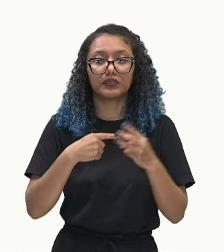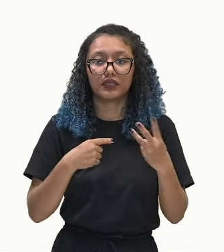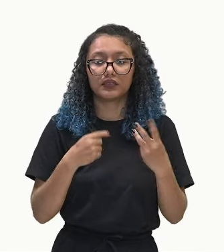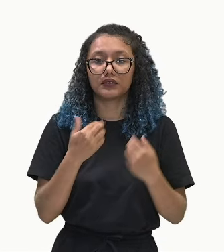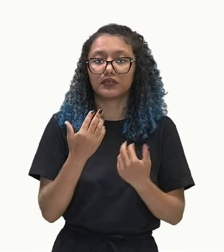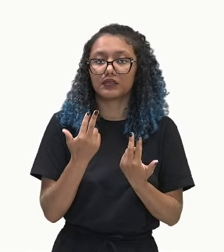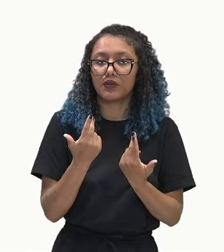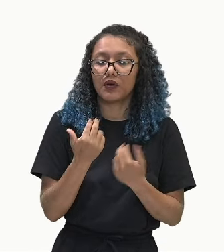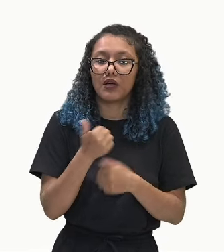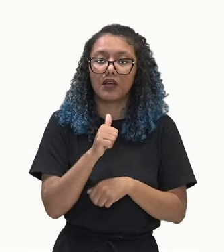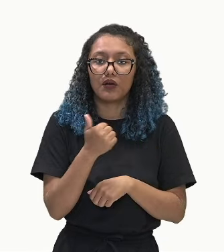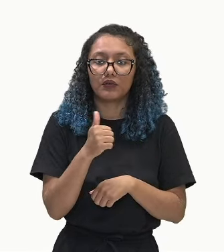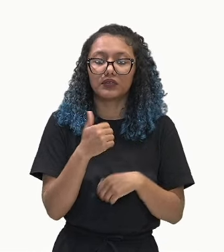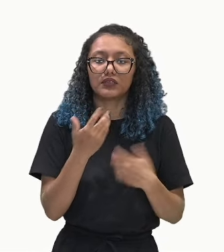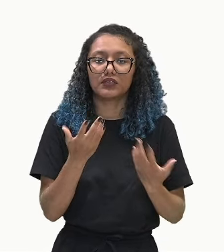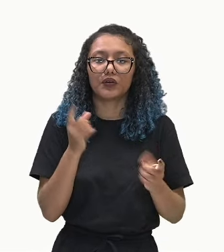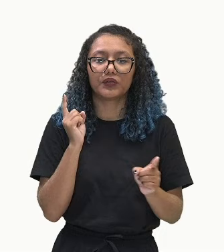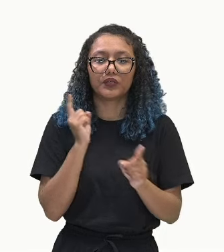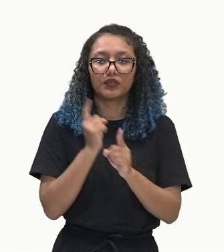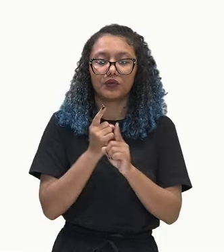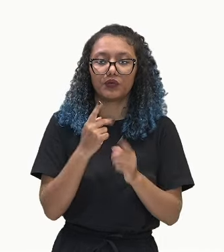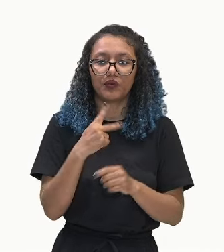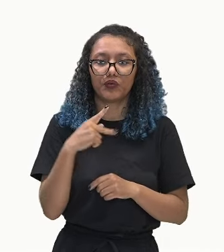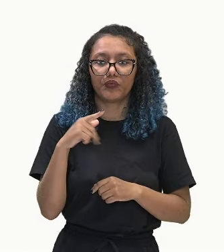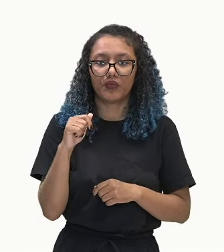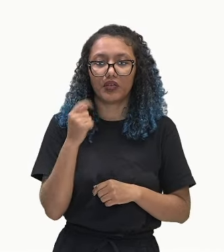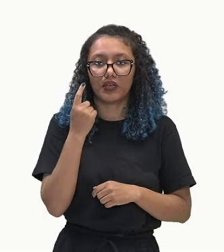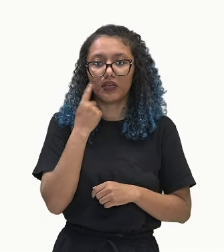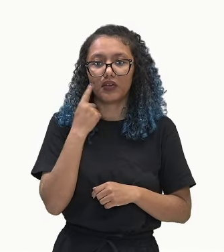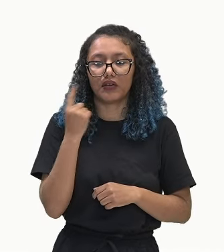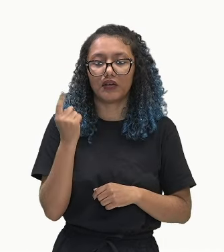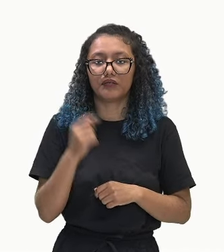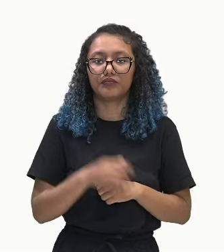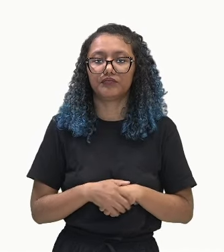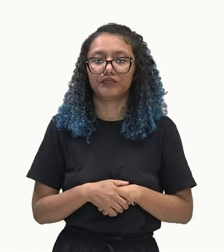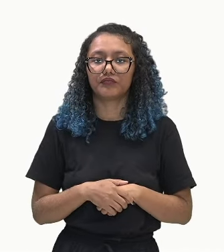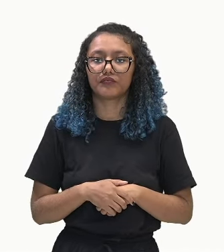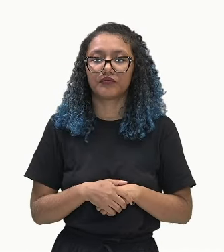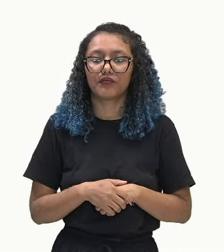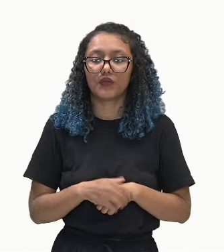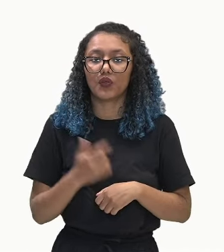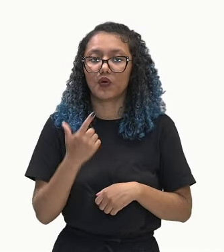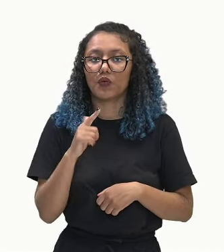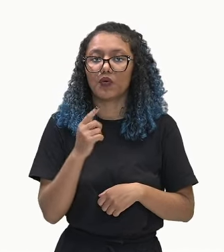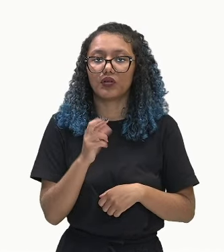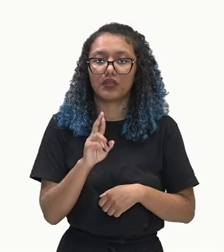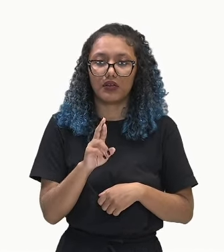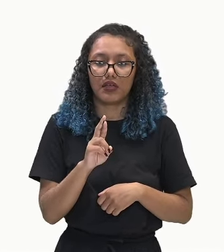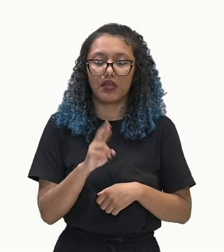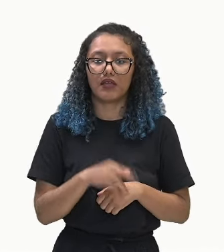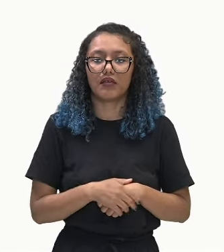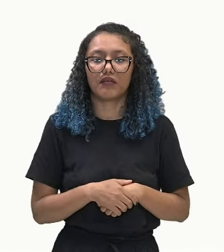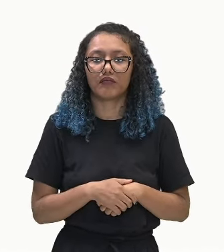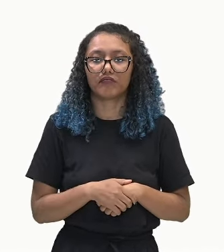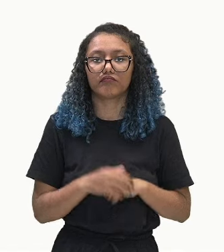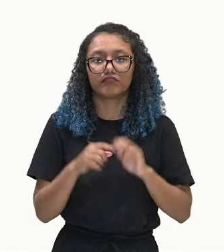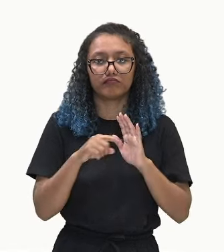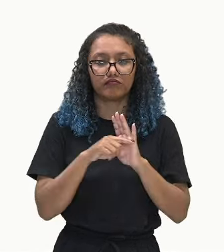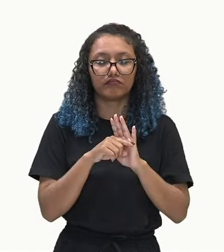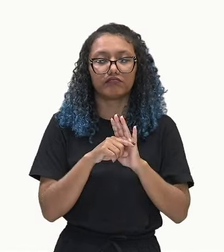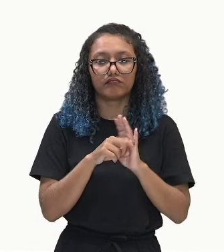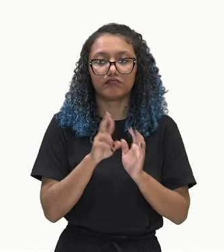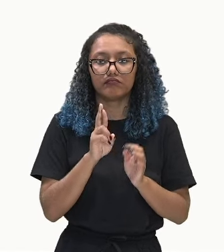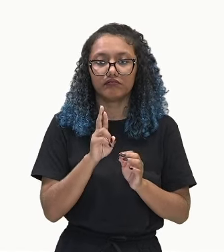11. E assim nós temos a nossa PA com o outro valor da razão, com a razão negativa.